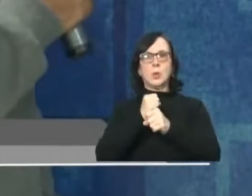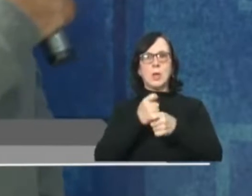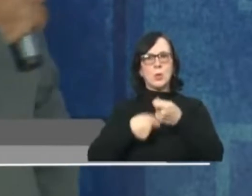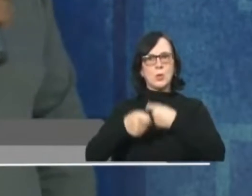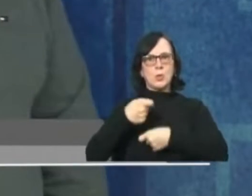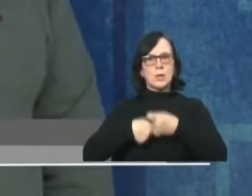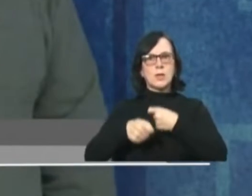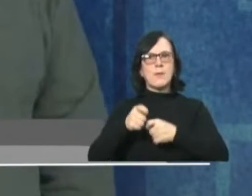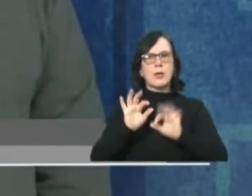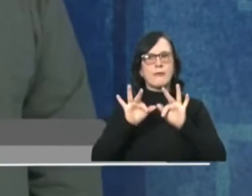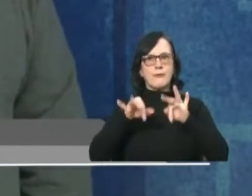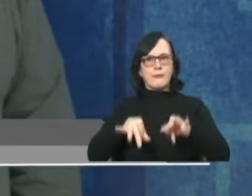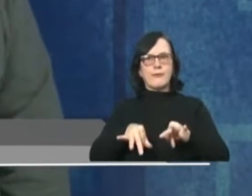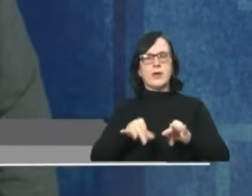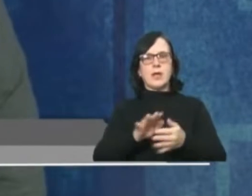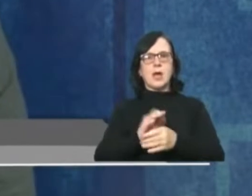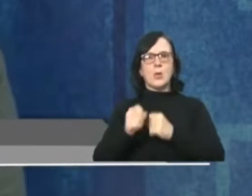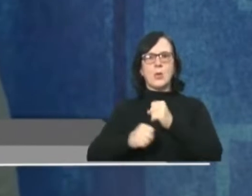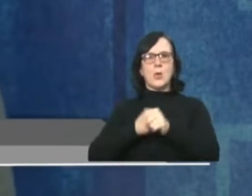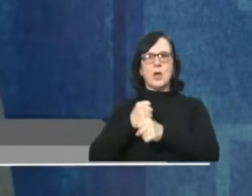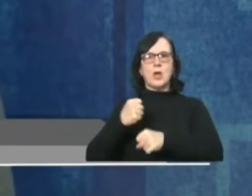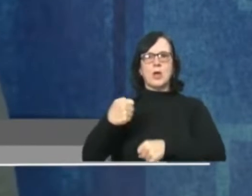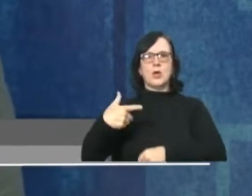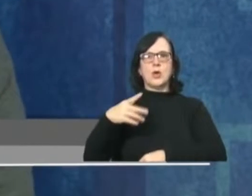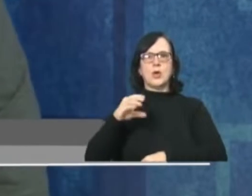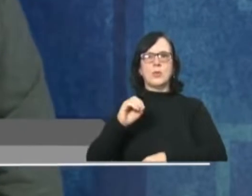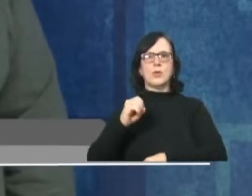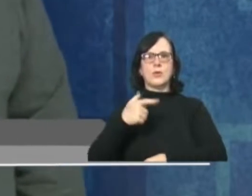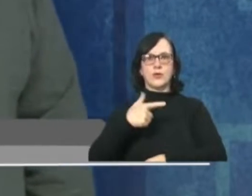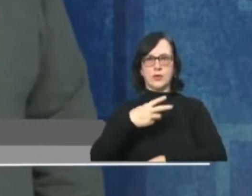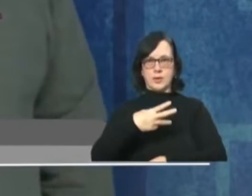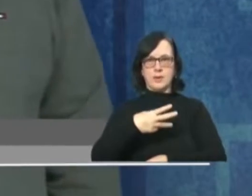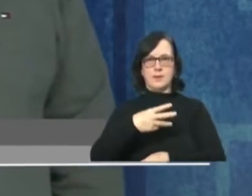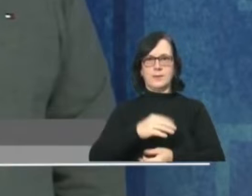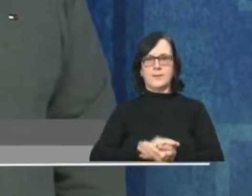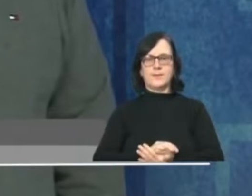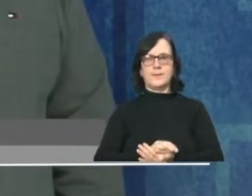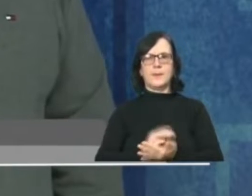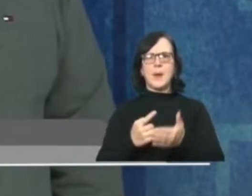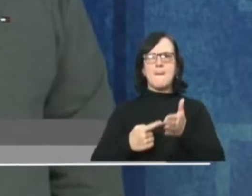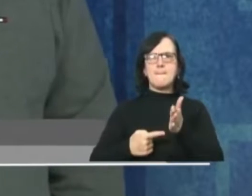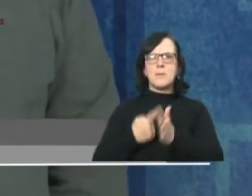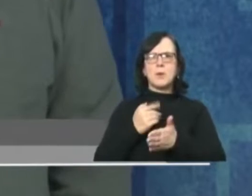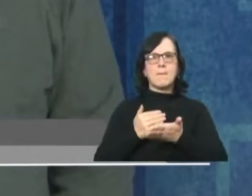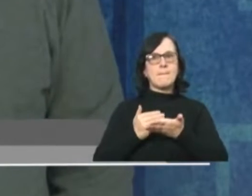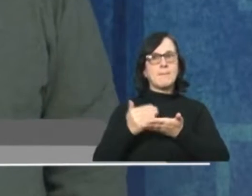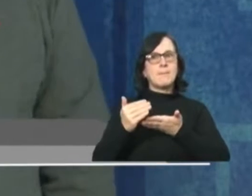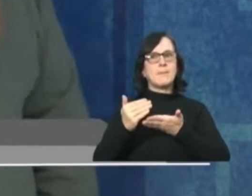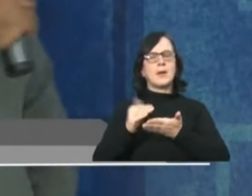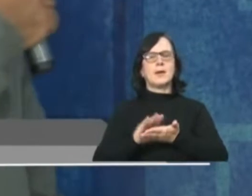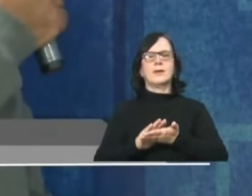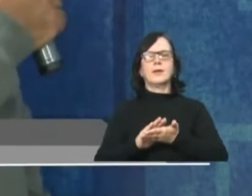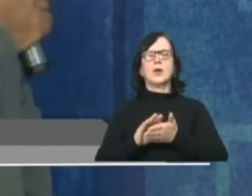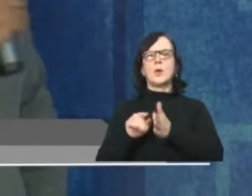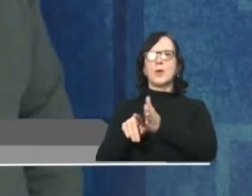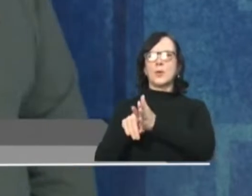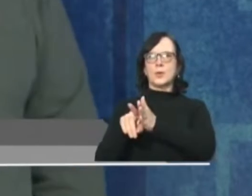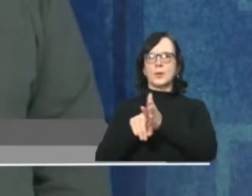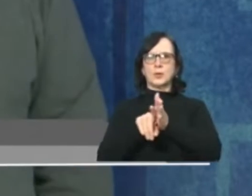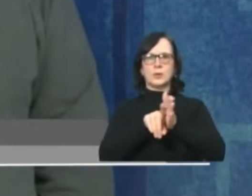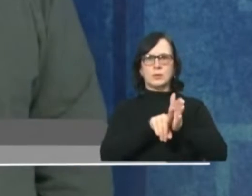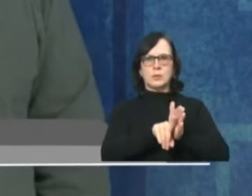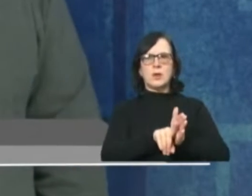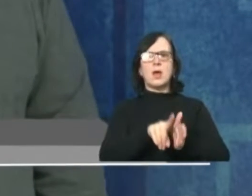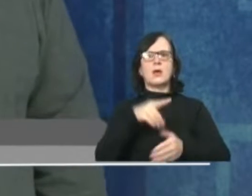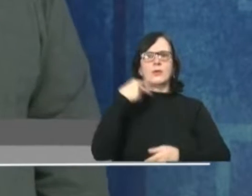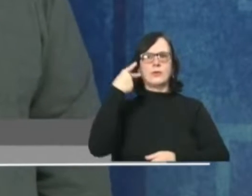orçamento final para 2023. Então o primeiro passo foi dado, alguns questionamentos por parte dos